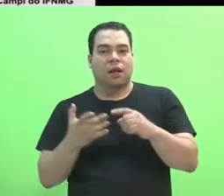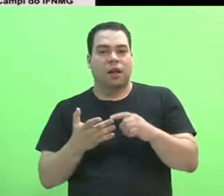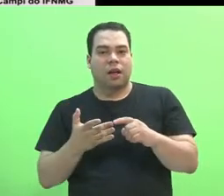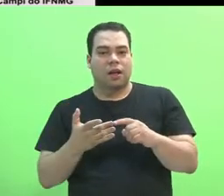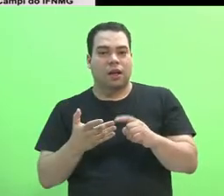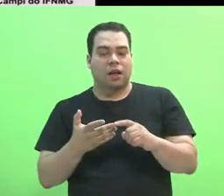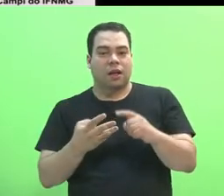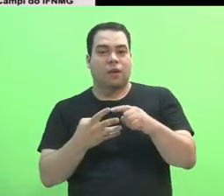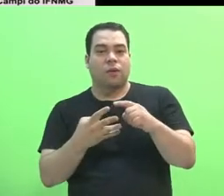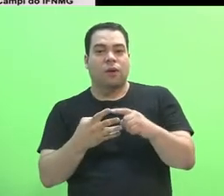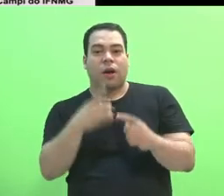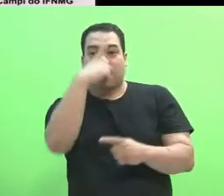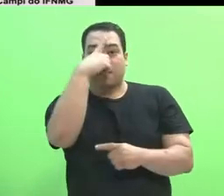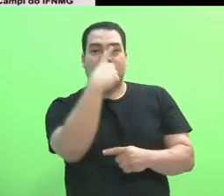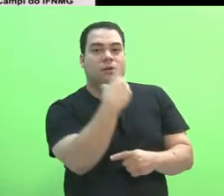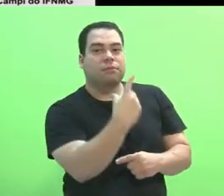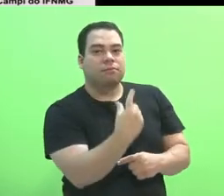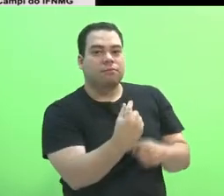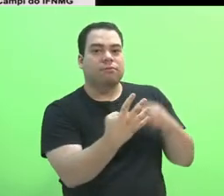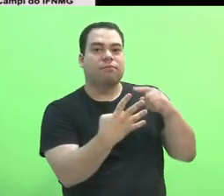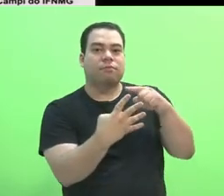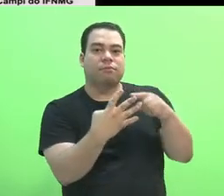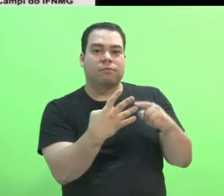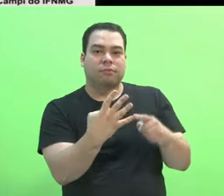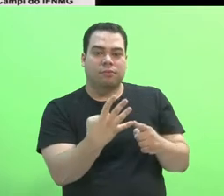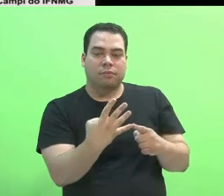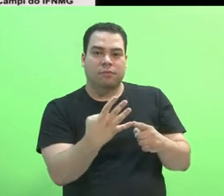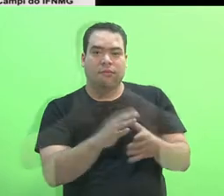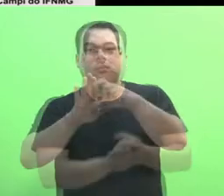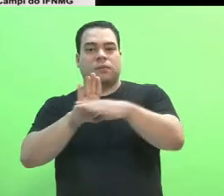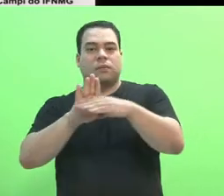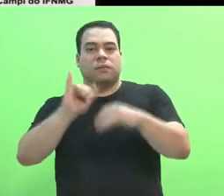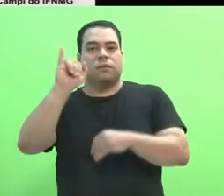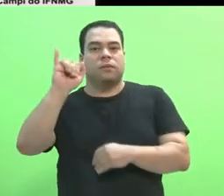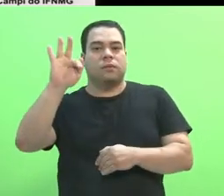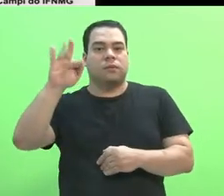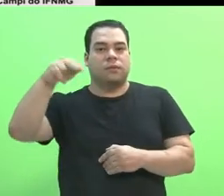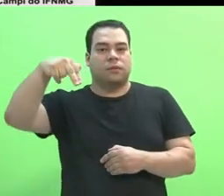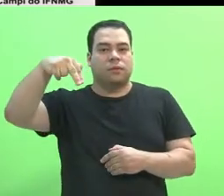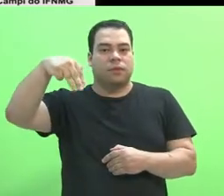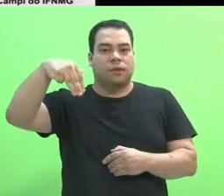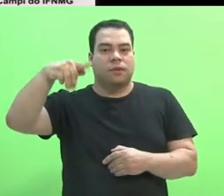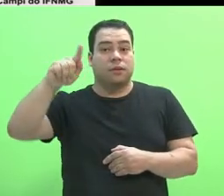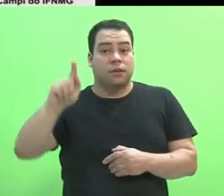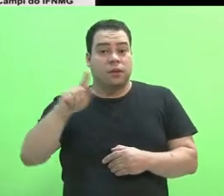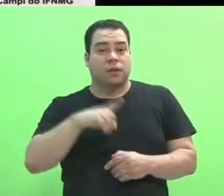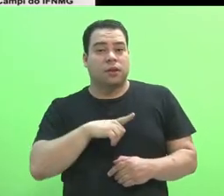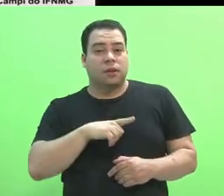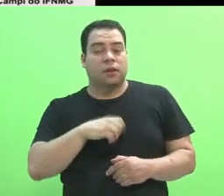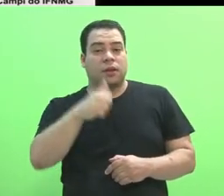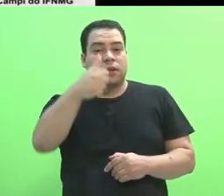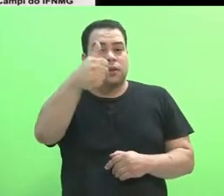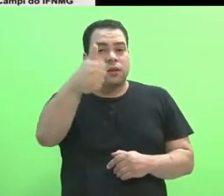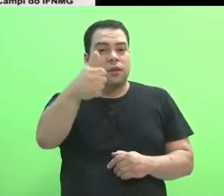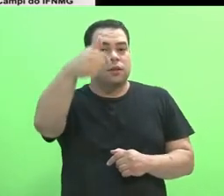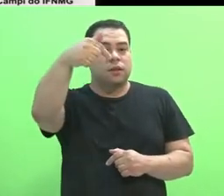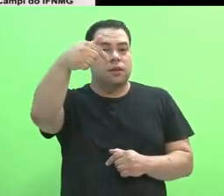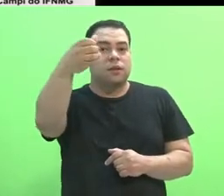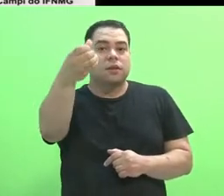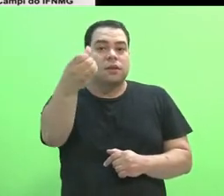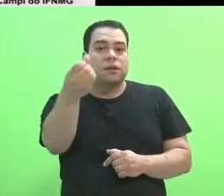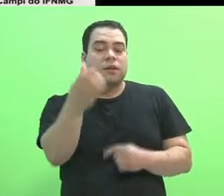Federal do Triângulo Mineiro. A área de abrangência do IFMG é formada por 176